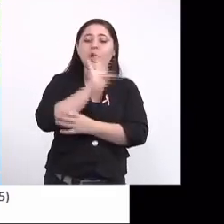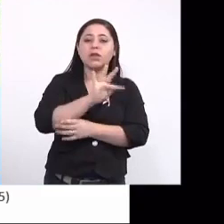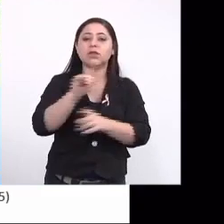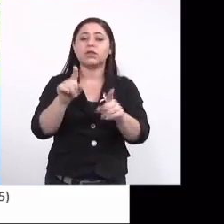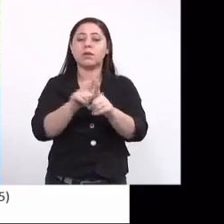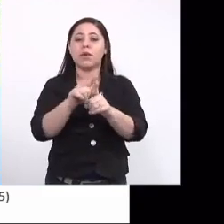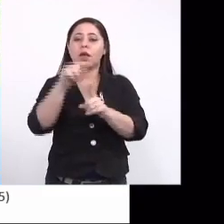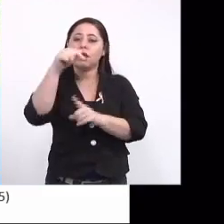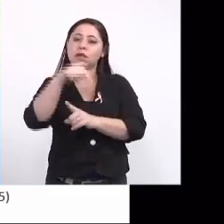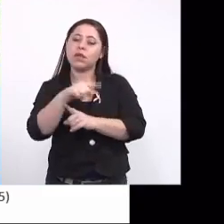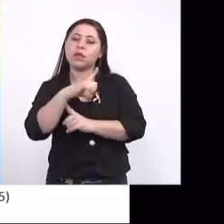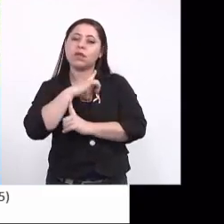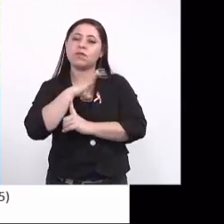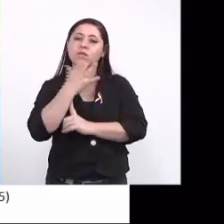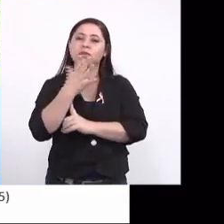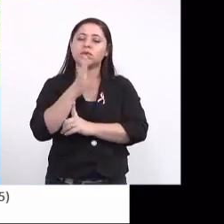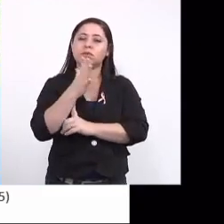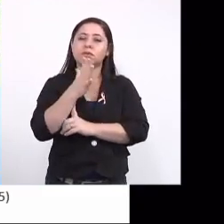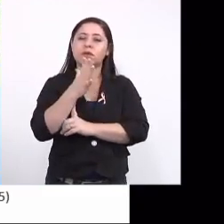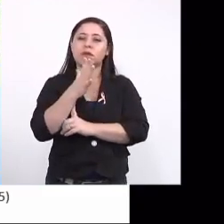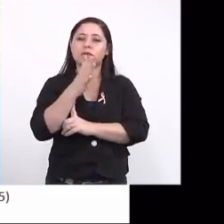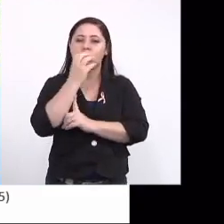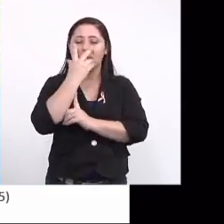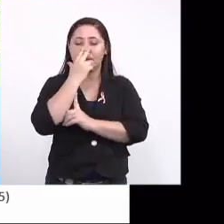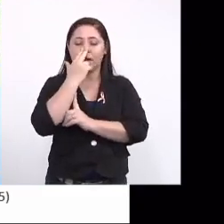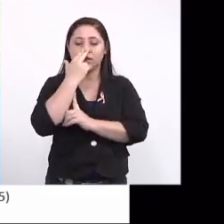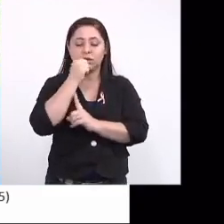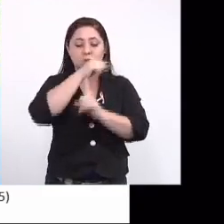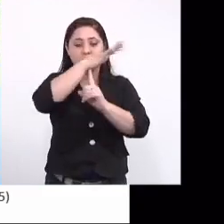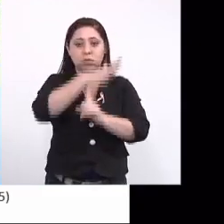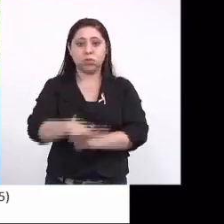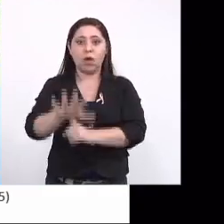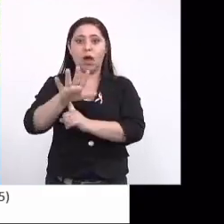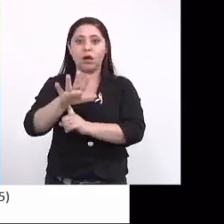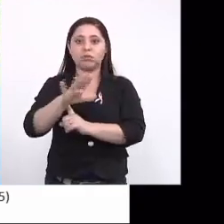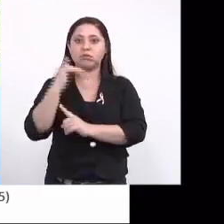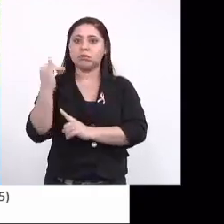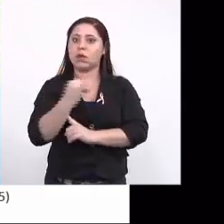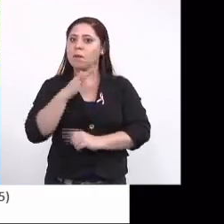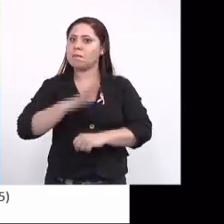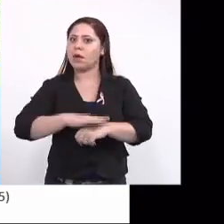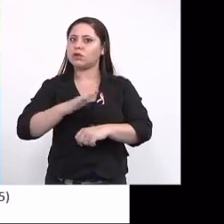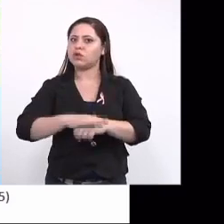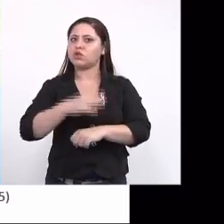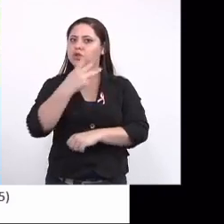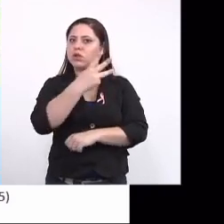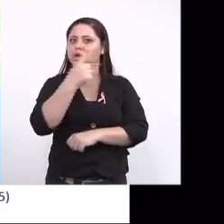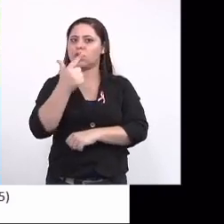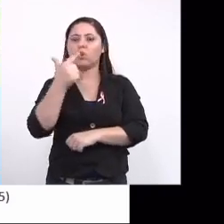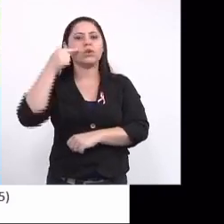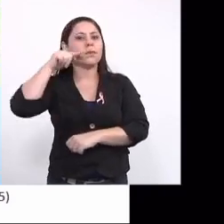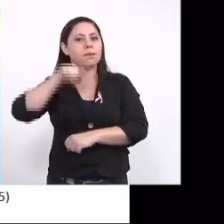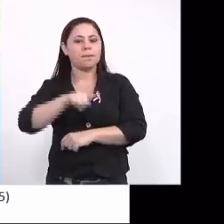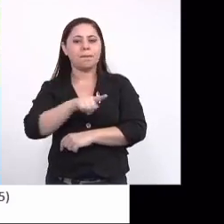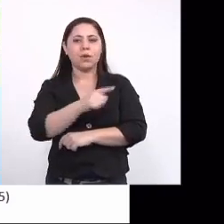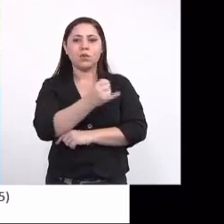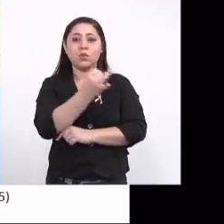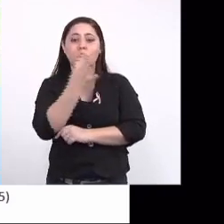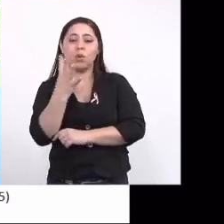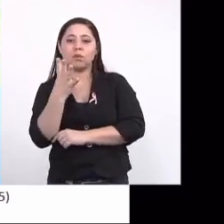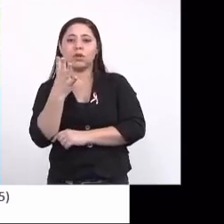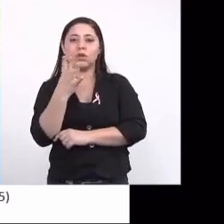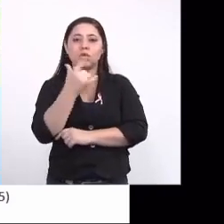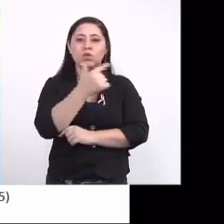aqui teve uma epidemia bem importante, com mais de 32 mil casos notificados. E isso durou de